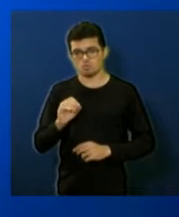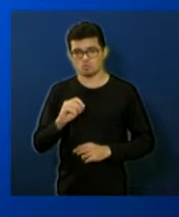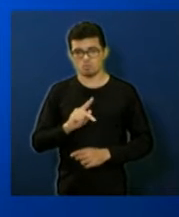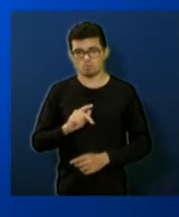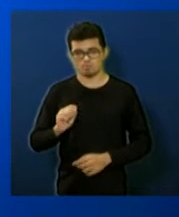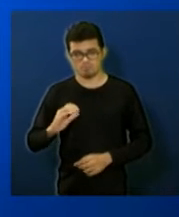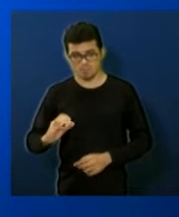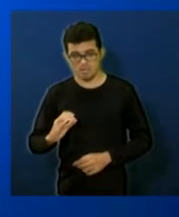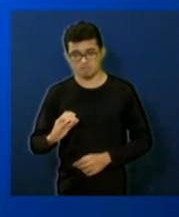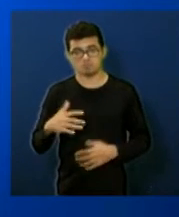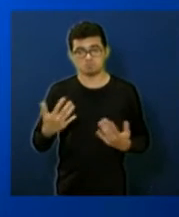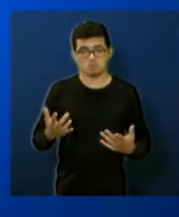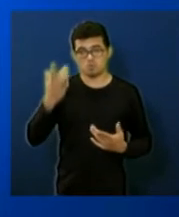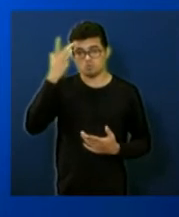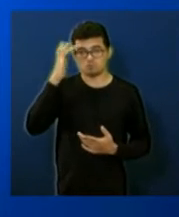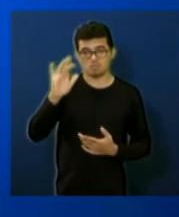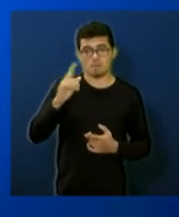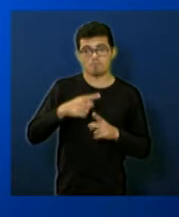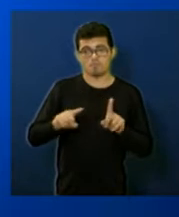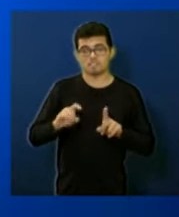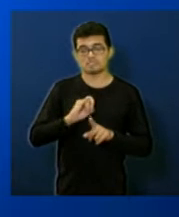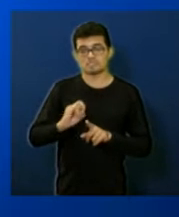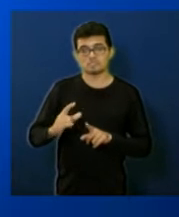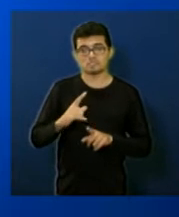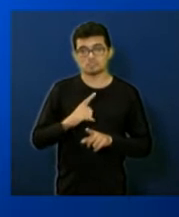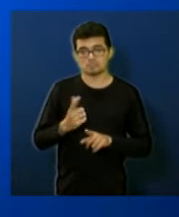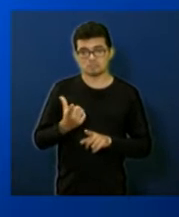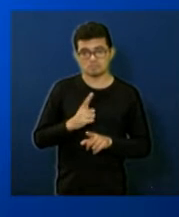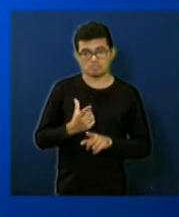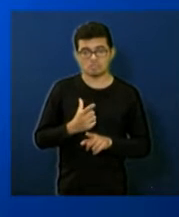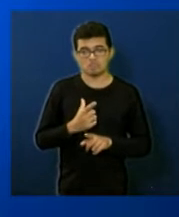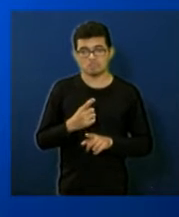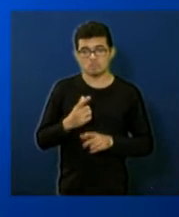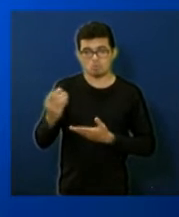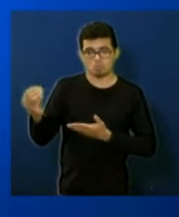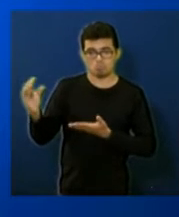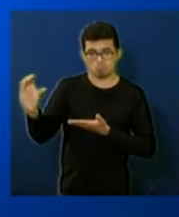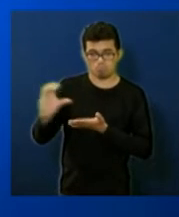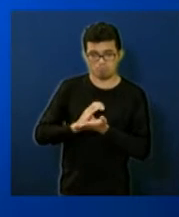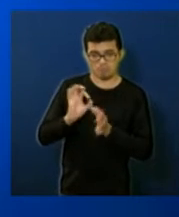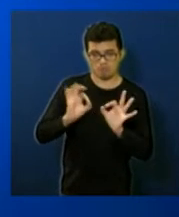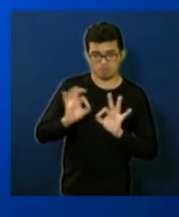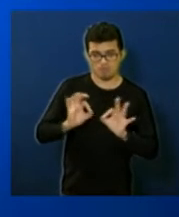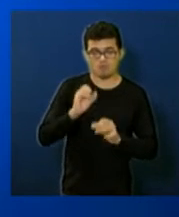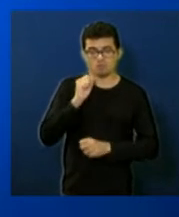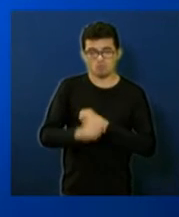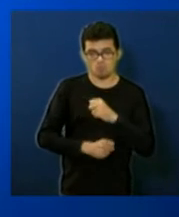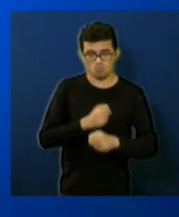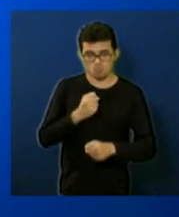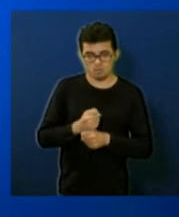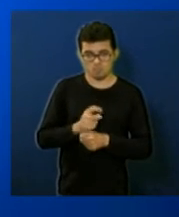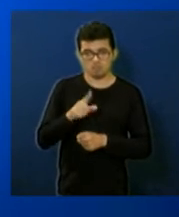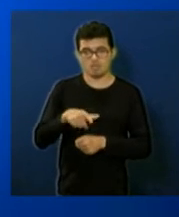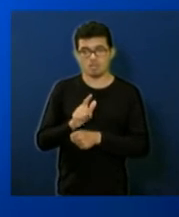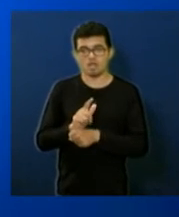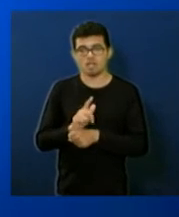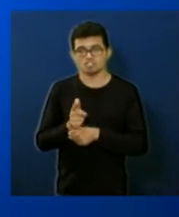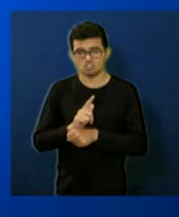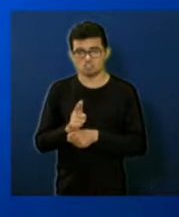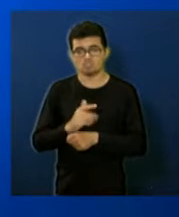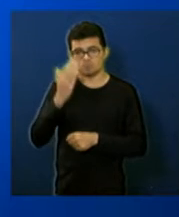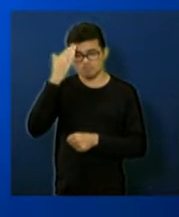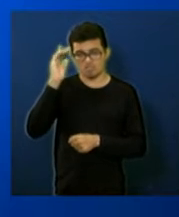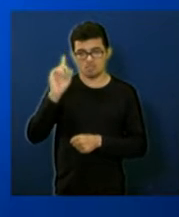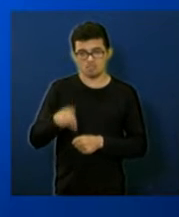ano então a gente ainda tem a perspectiva caso ele não se consolide não venha nada esse ano e o ano que vem a gestão a nova gestão entender que